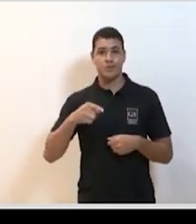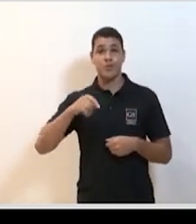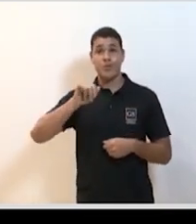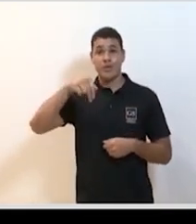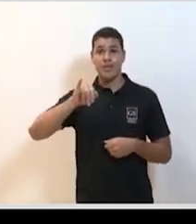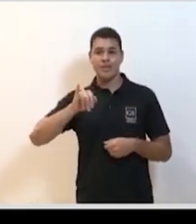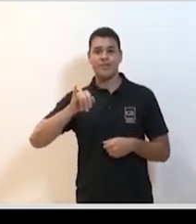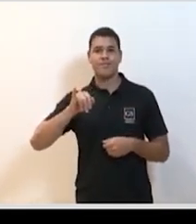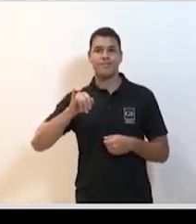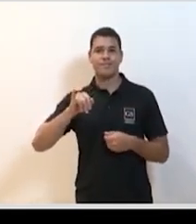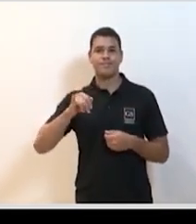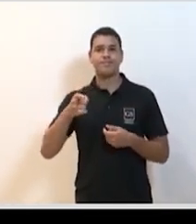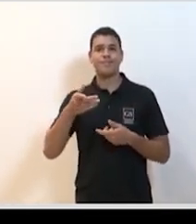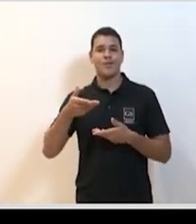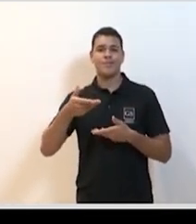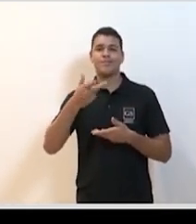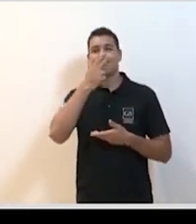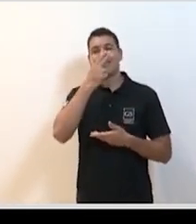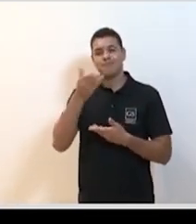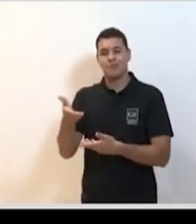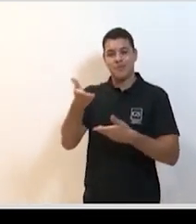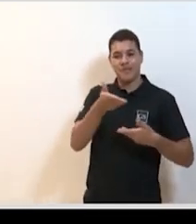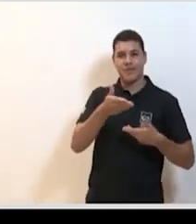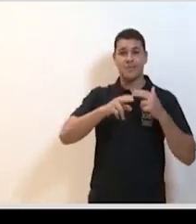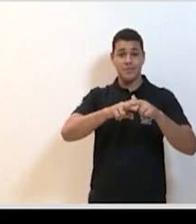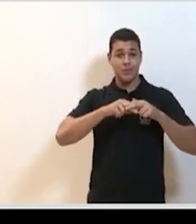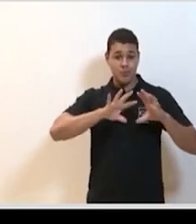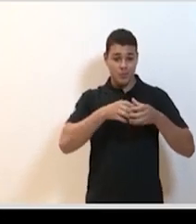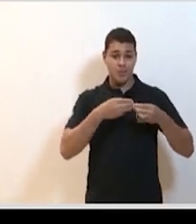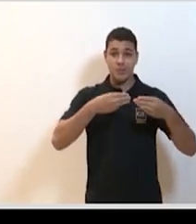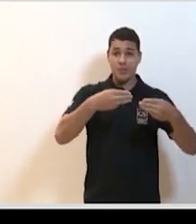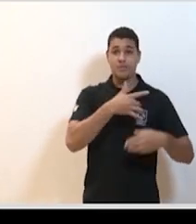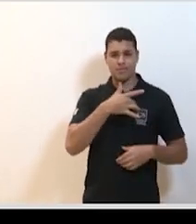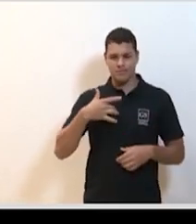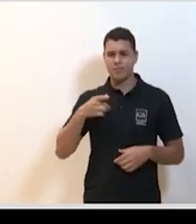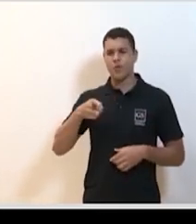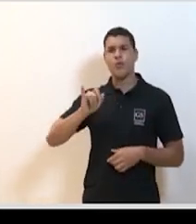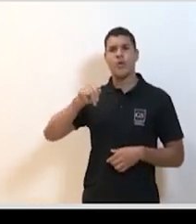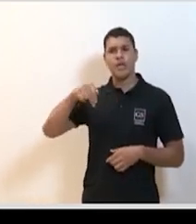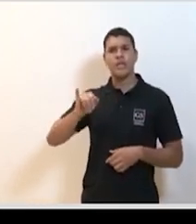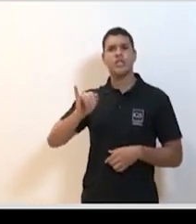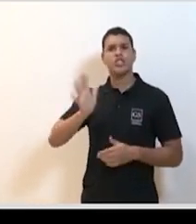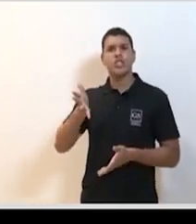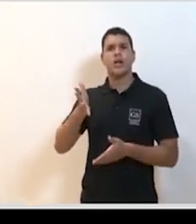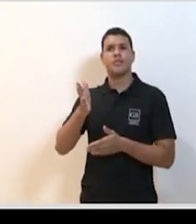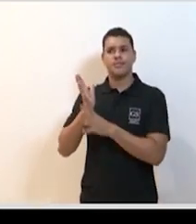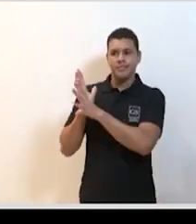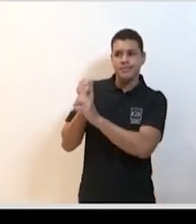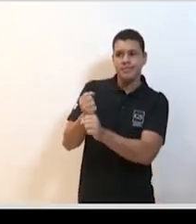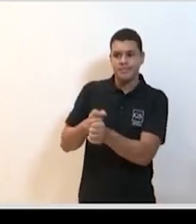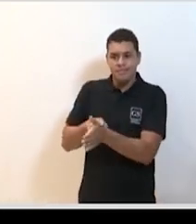convidou a Fiocruz e a partir daí o INE com o seu histórico de pesquisa de seres humanos foi convidado para